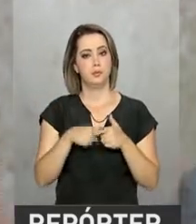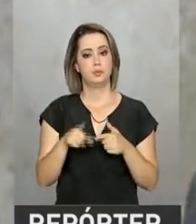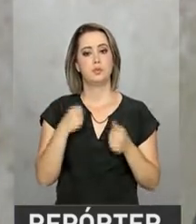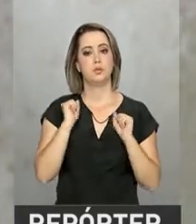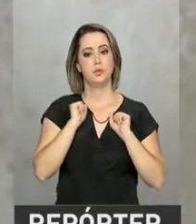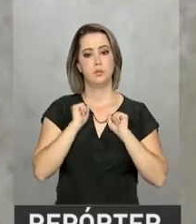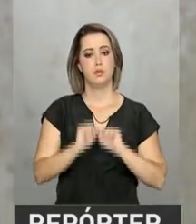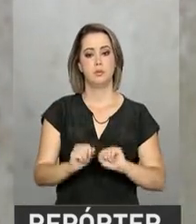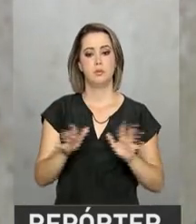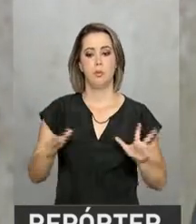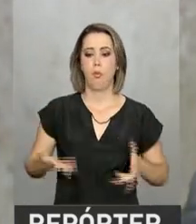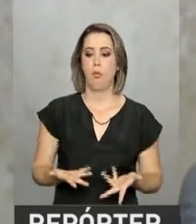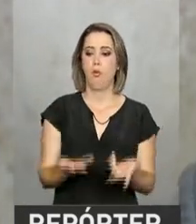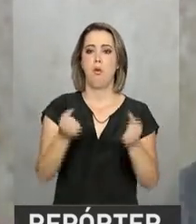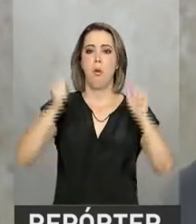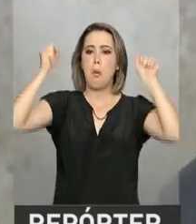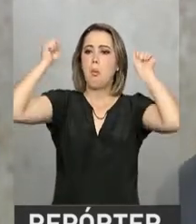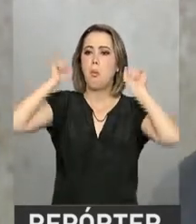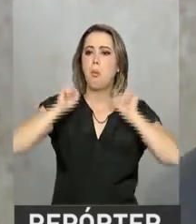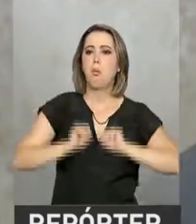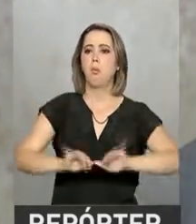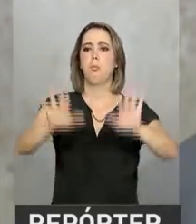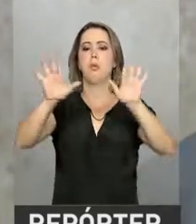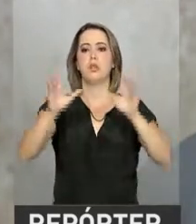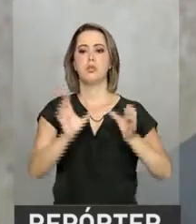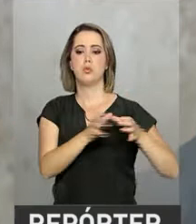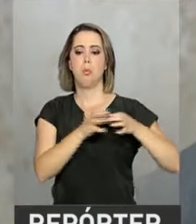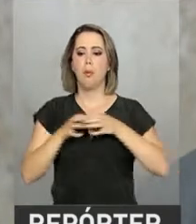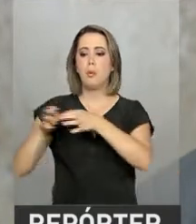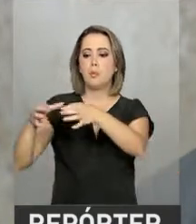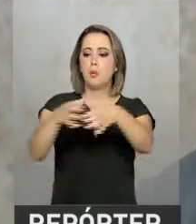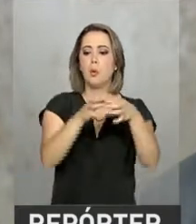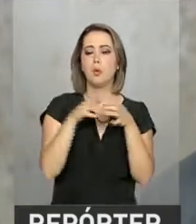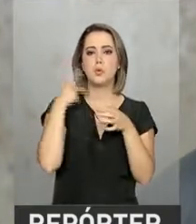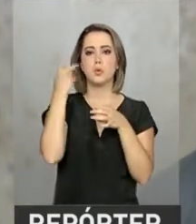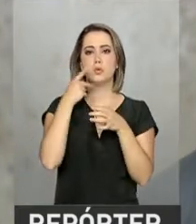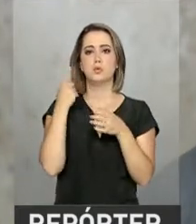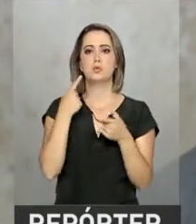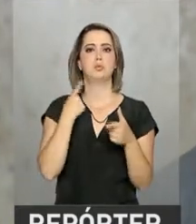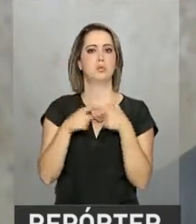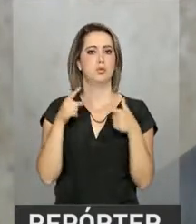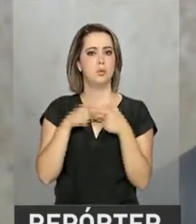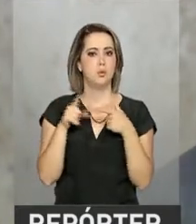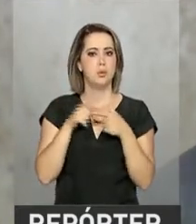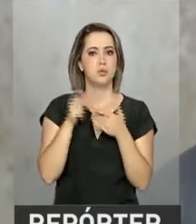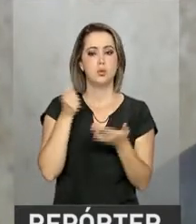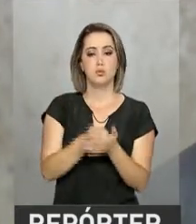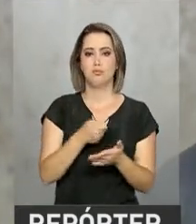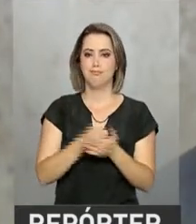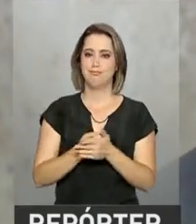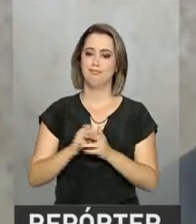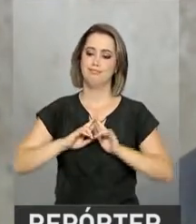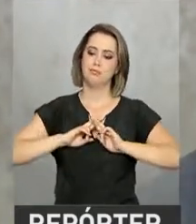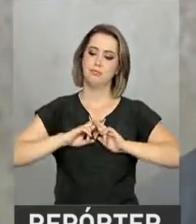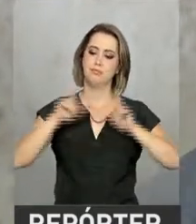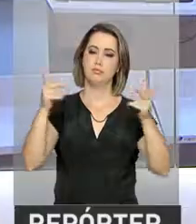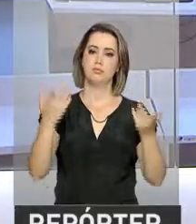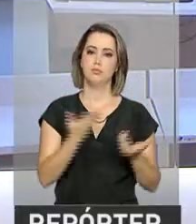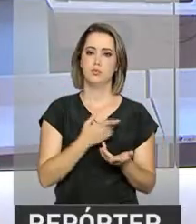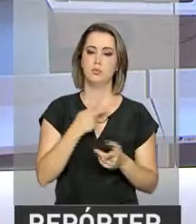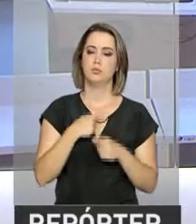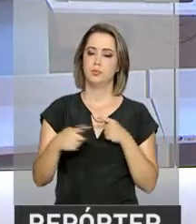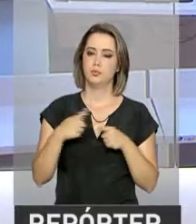que permitiu essa proliferação enorme de partidos, dificuldades de financiamento e todas as distorções do modelo.